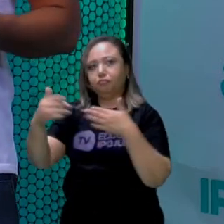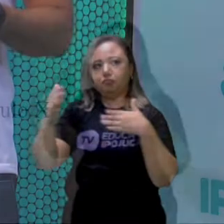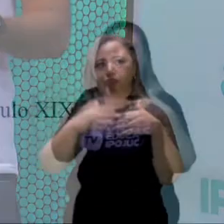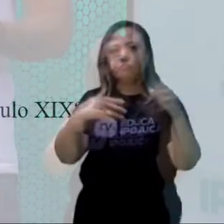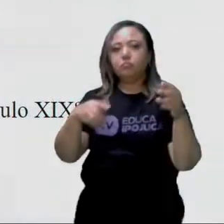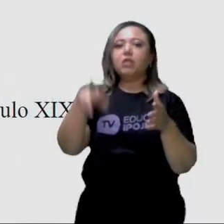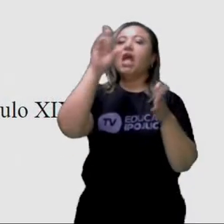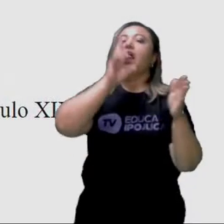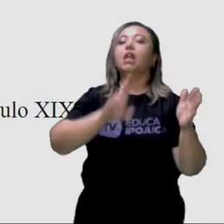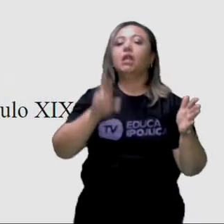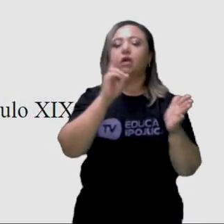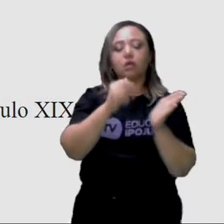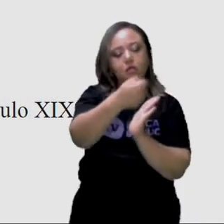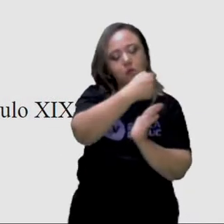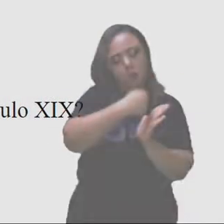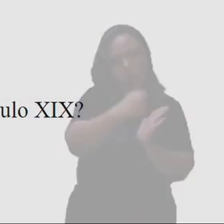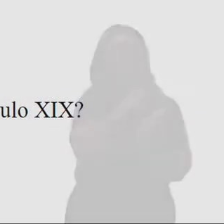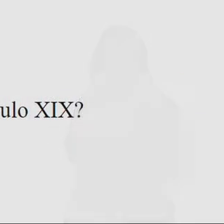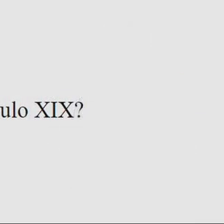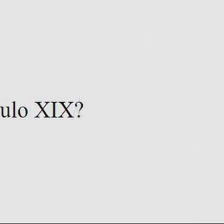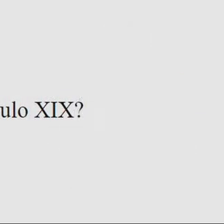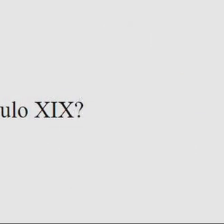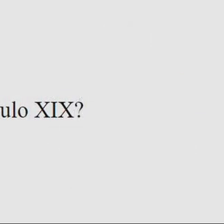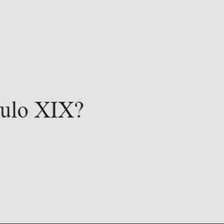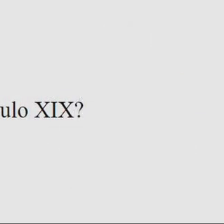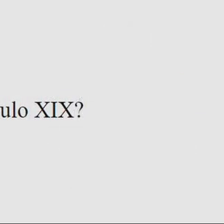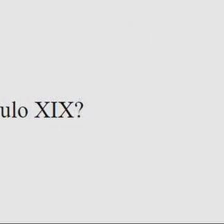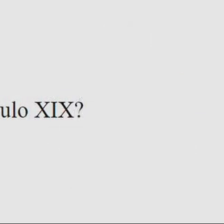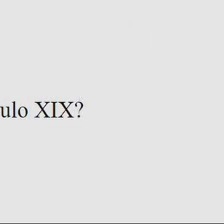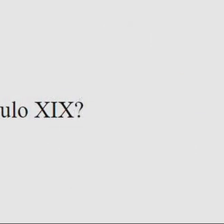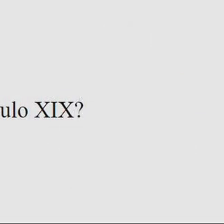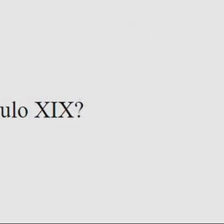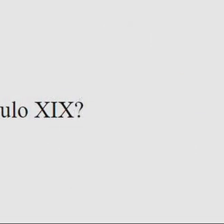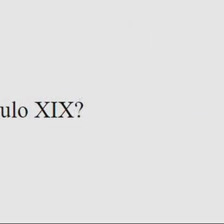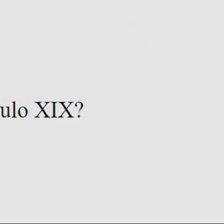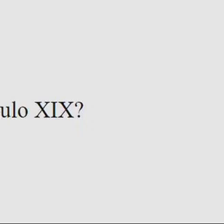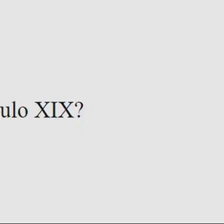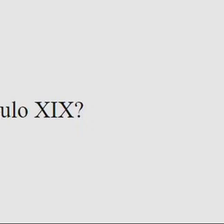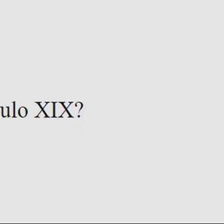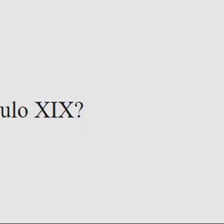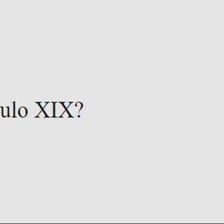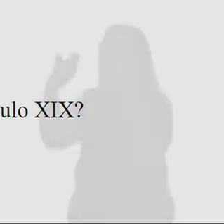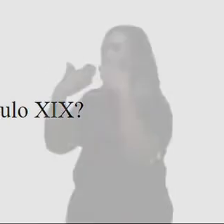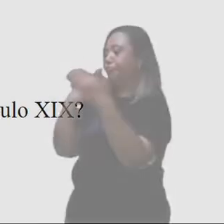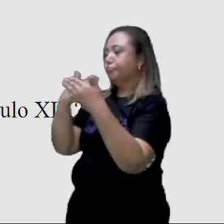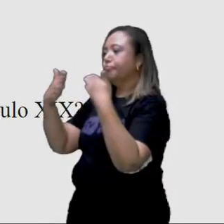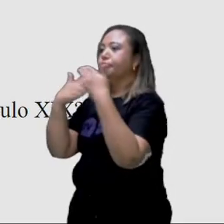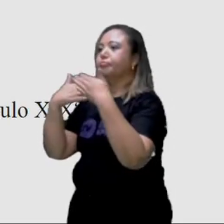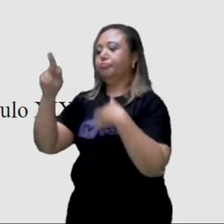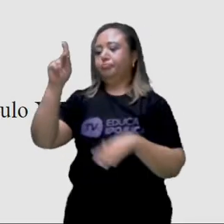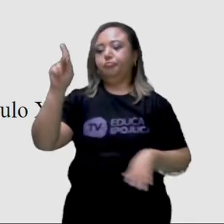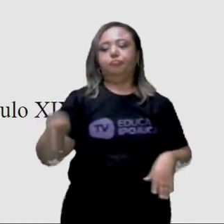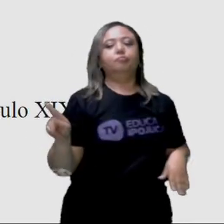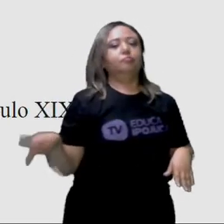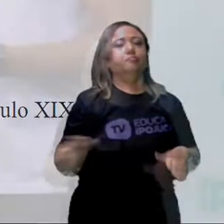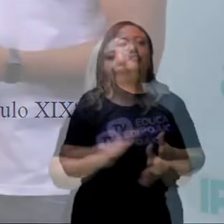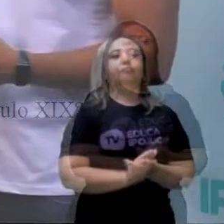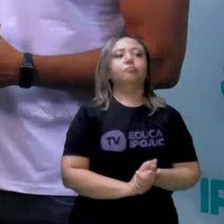certo? E responda no seu caderno essas atividades, essas perguntas e dialogue depois com o seu professor.